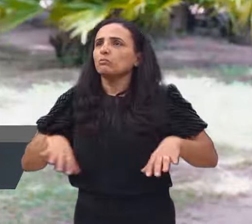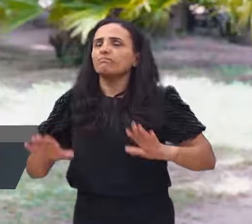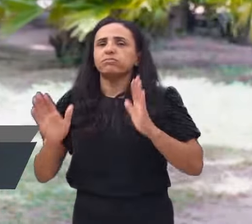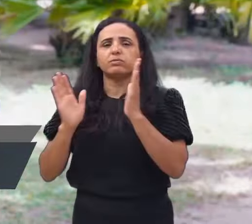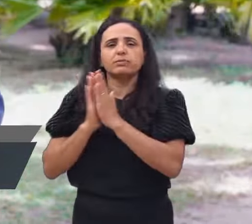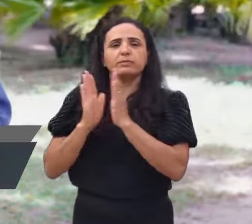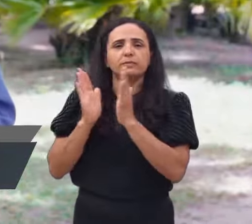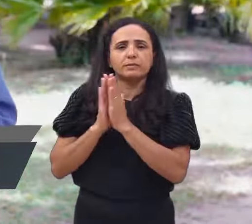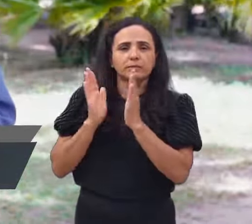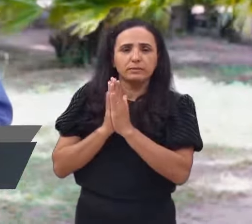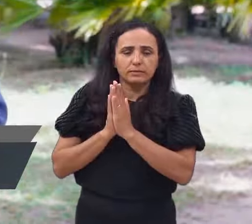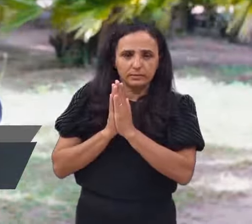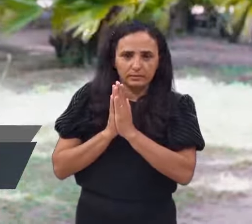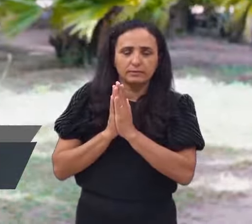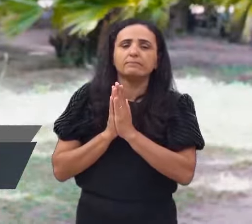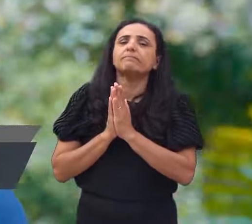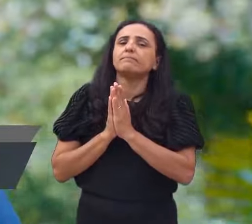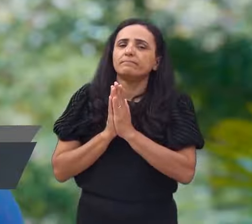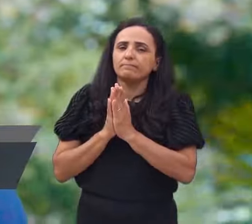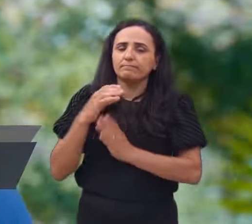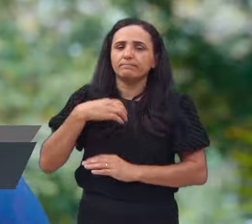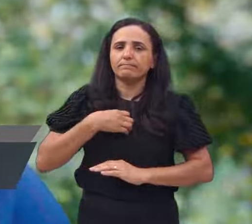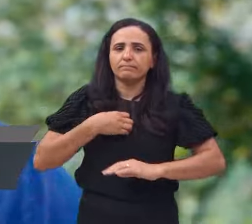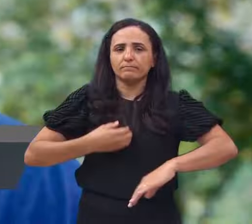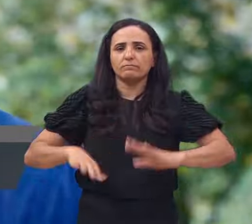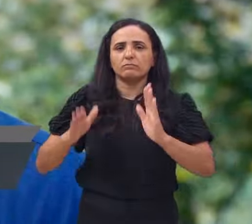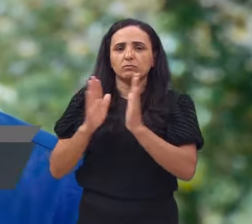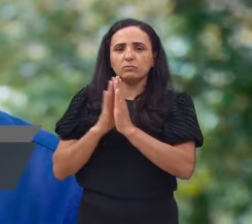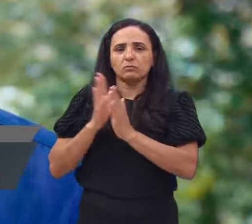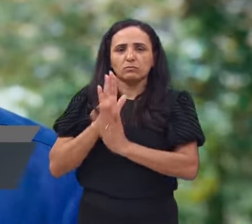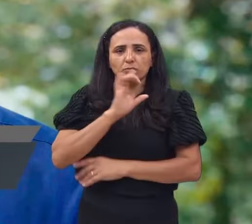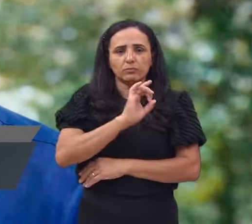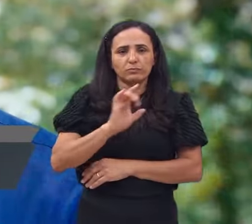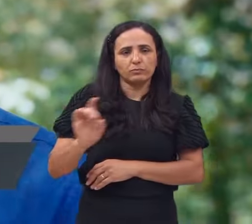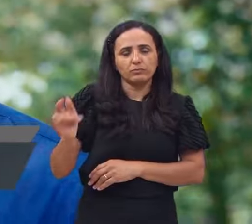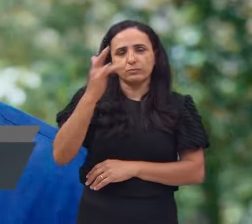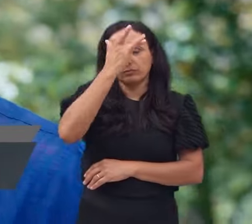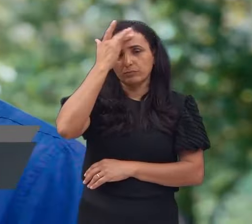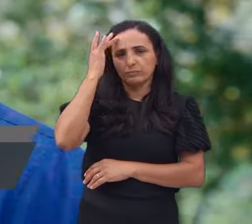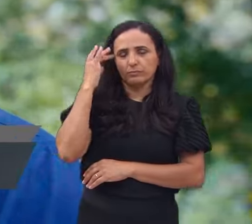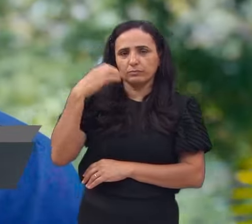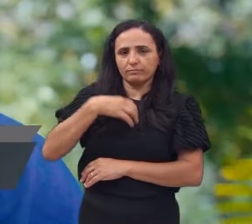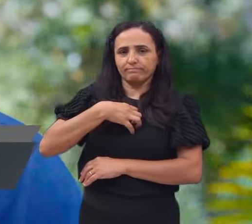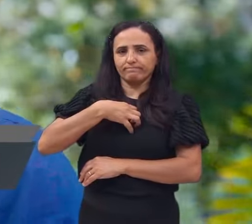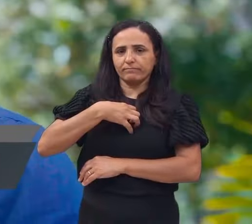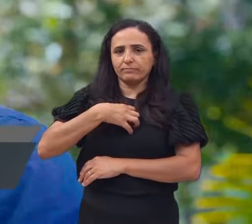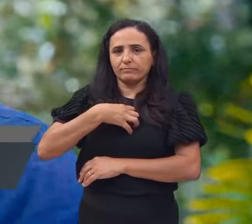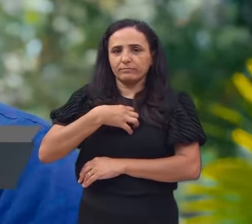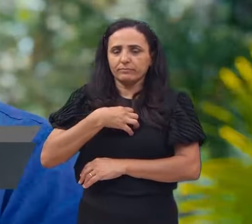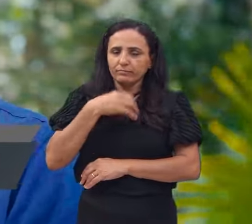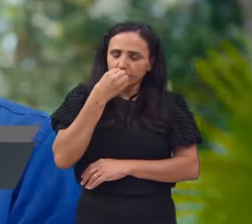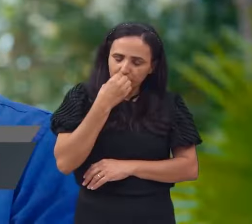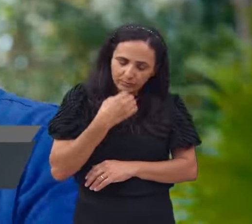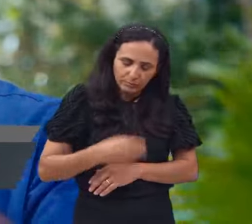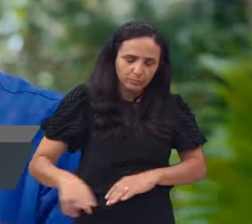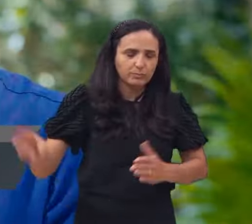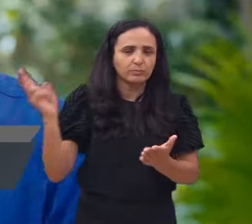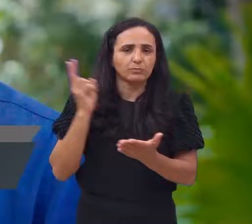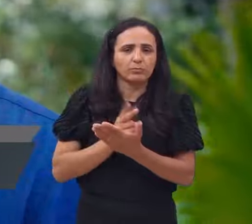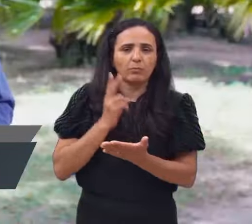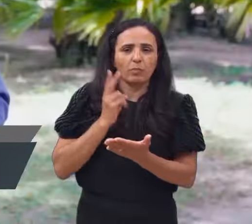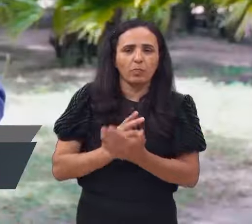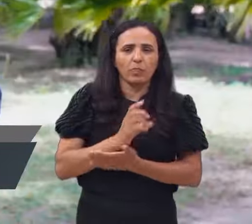você também pode estar inserido nessa promessa. Porque quando a igreja for arrebatada, o Senhor vai nos dar um novo